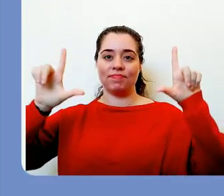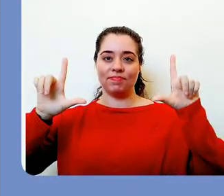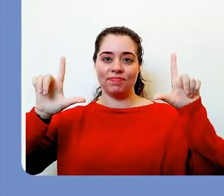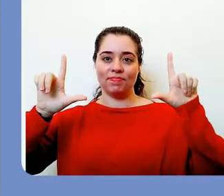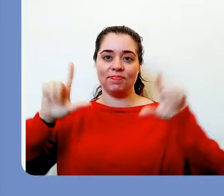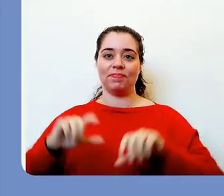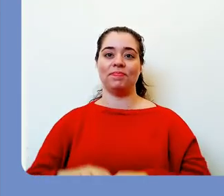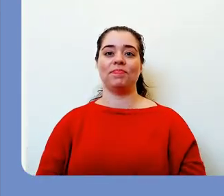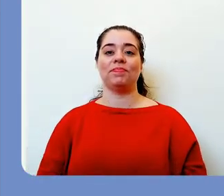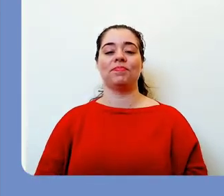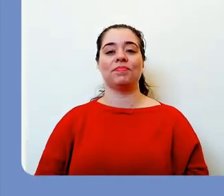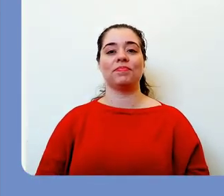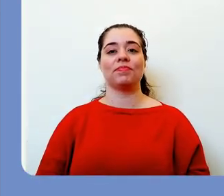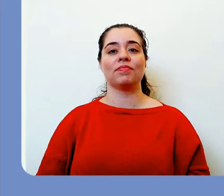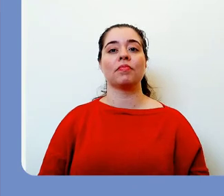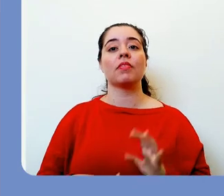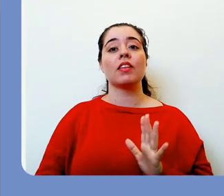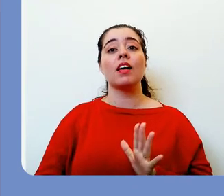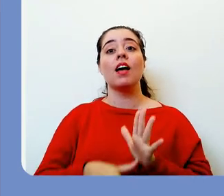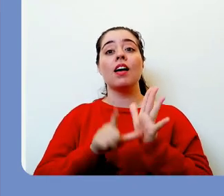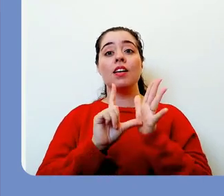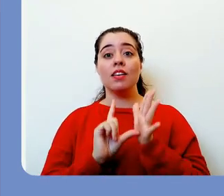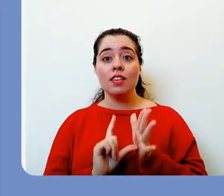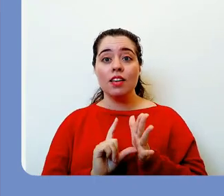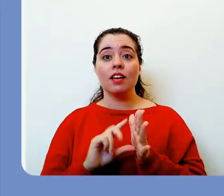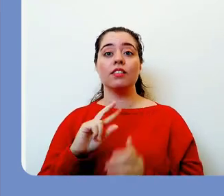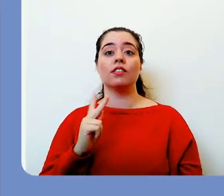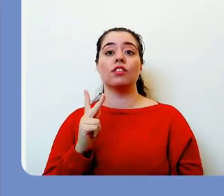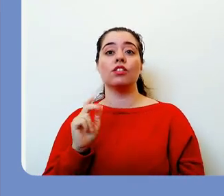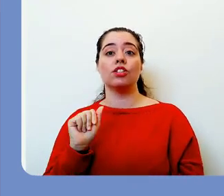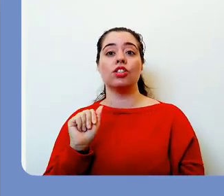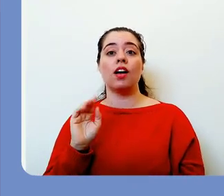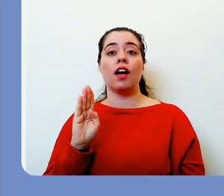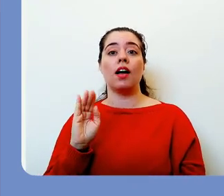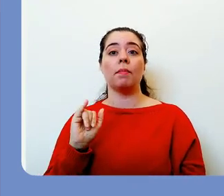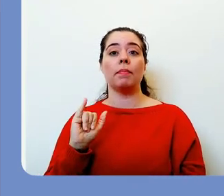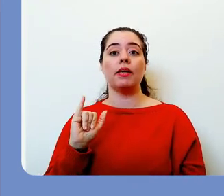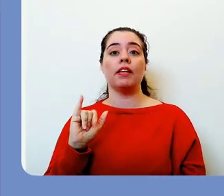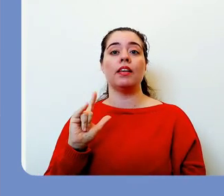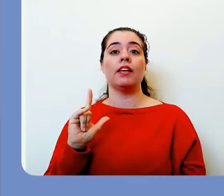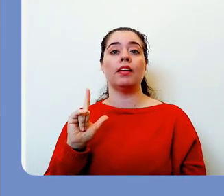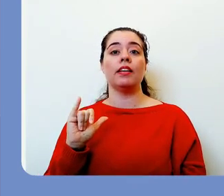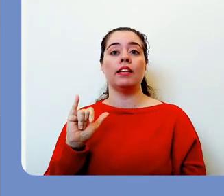selecione o seu modelo e vai em Visualizar.